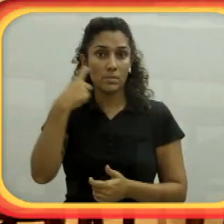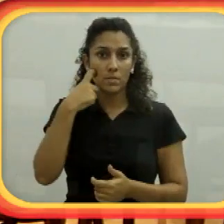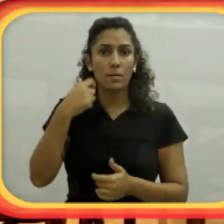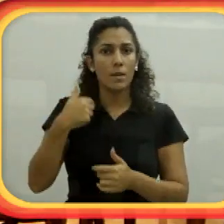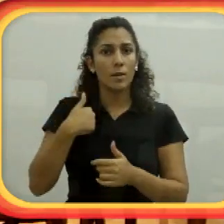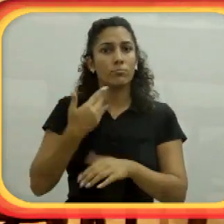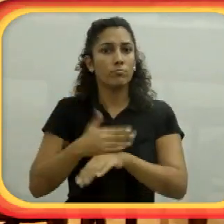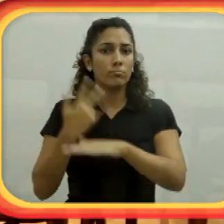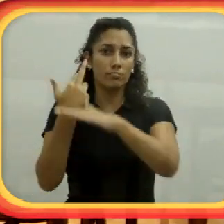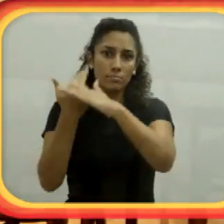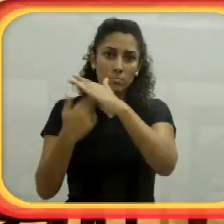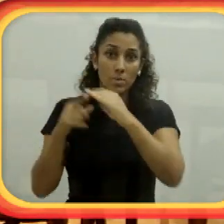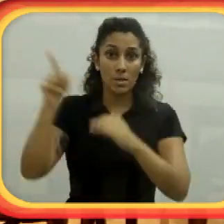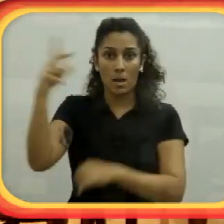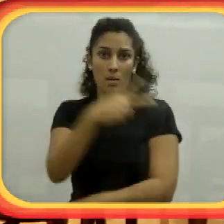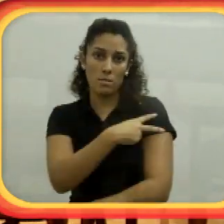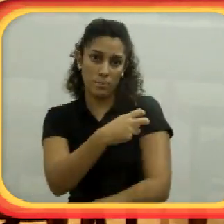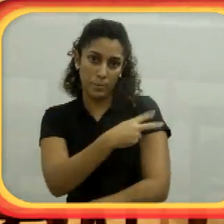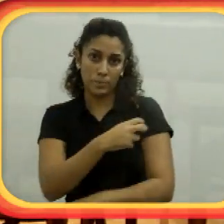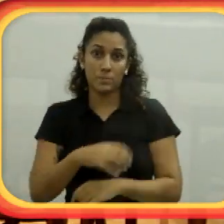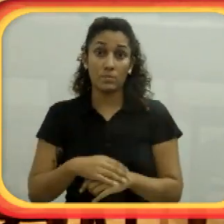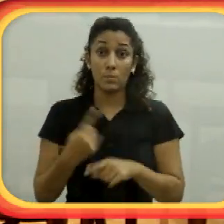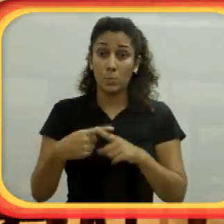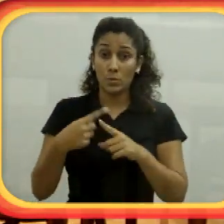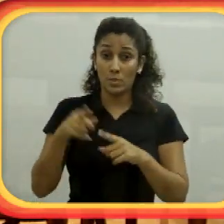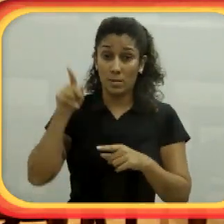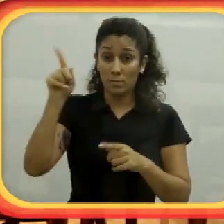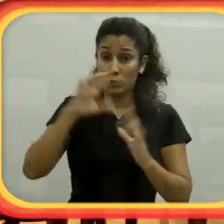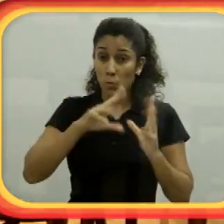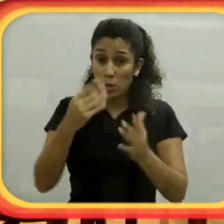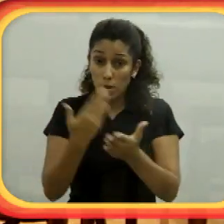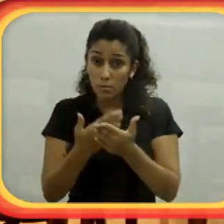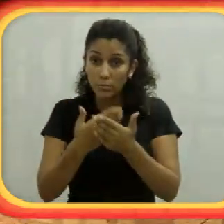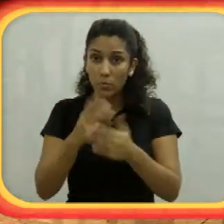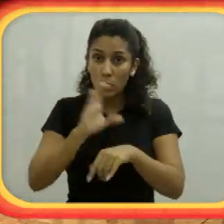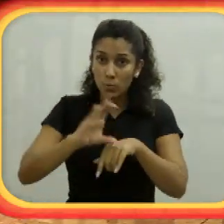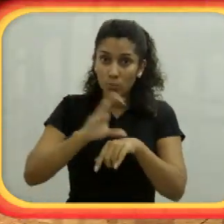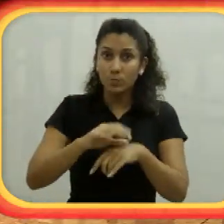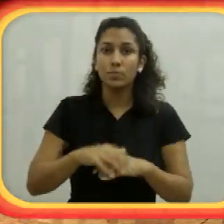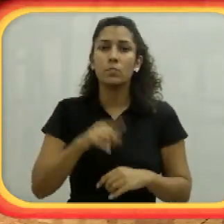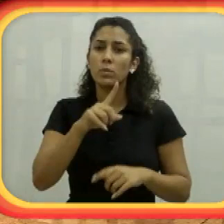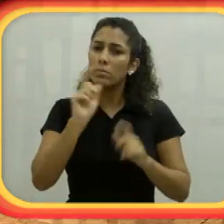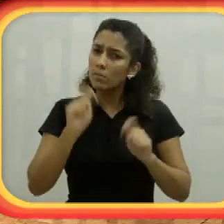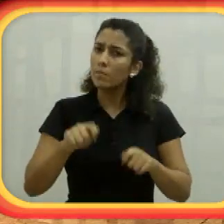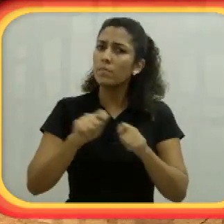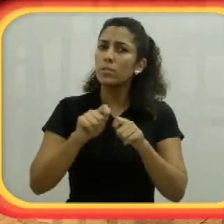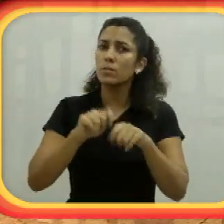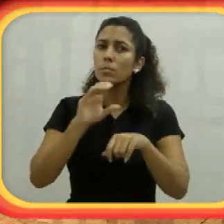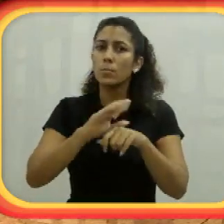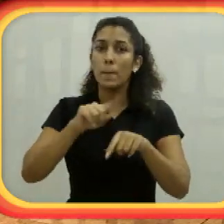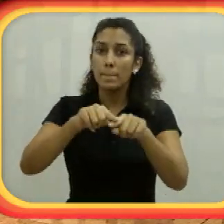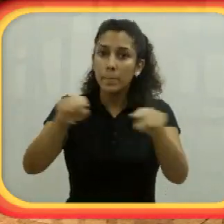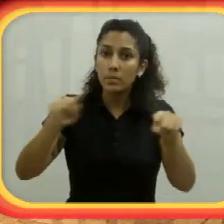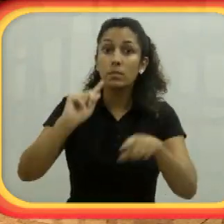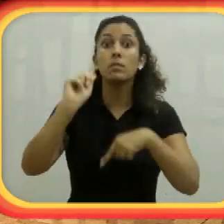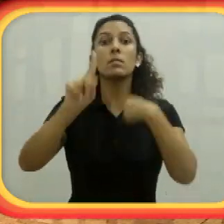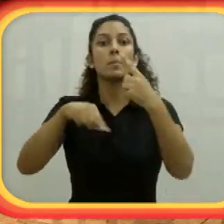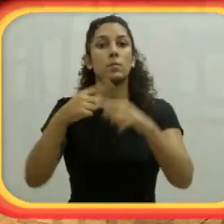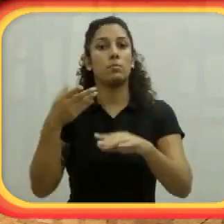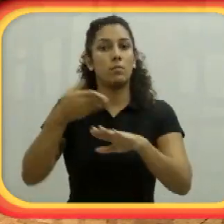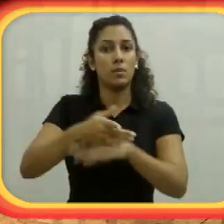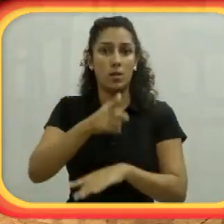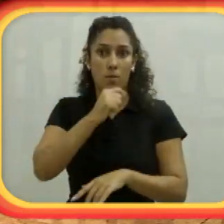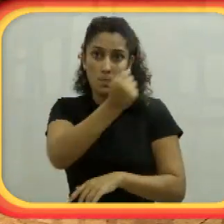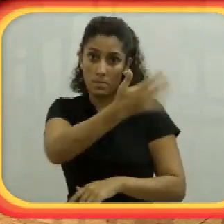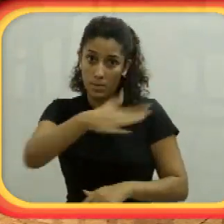indicado. Isso foi no sábado. Eu fiz as aulas teóricas segunda, terça e quarta. Quinta e sexta eu estava mergulhando na Raul do